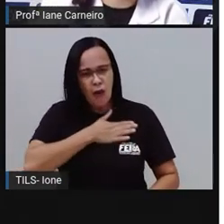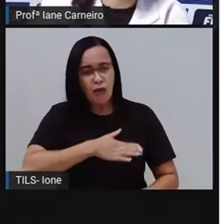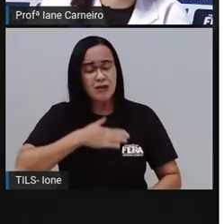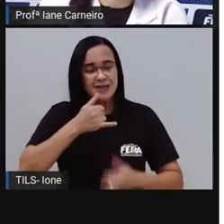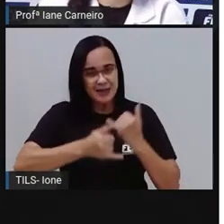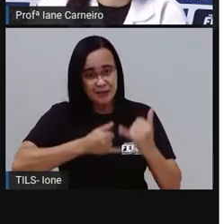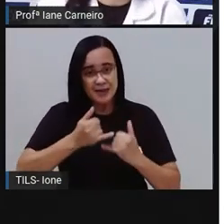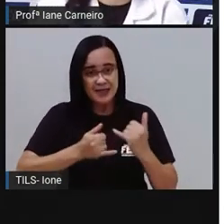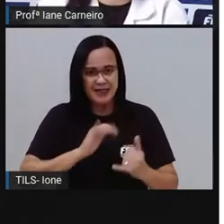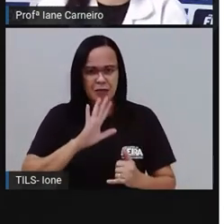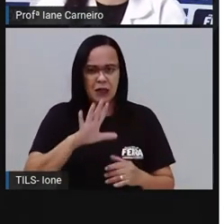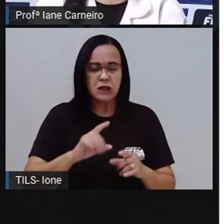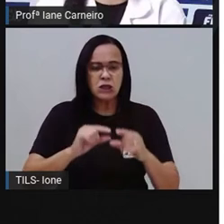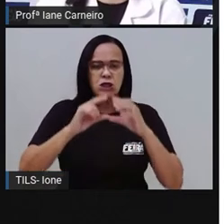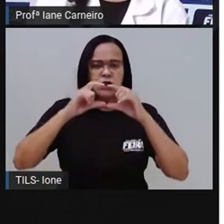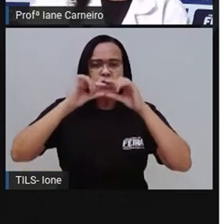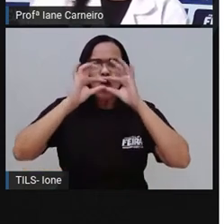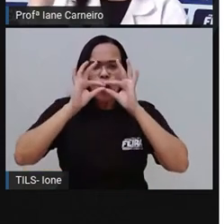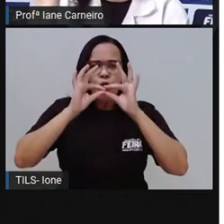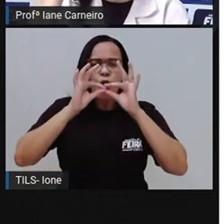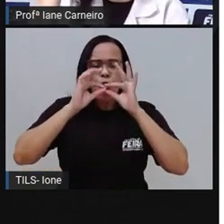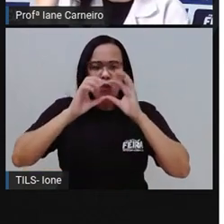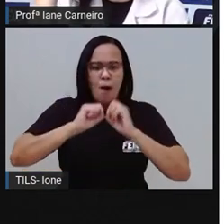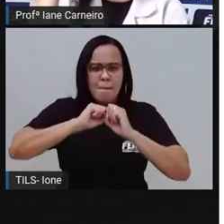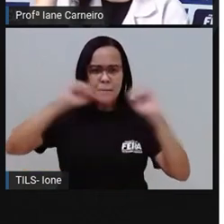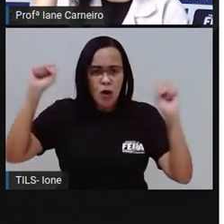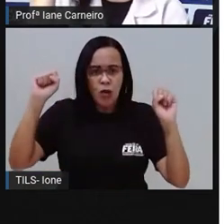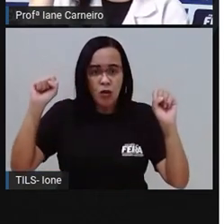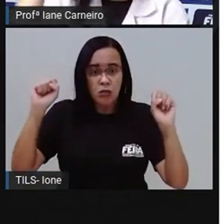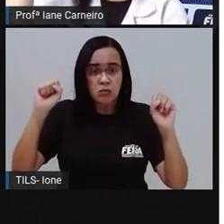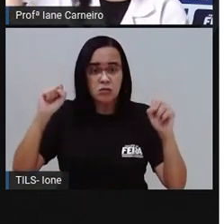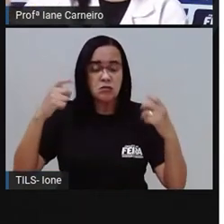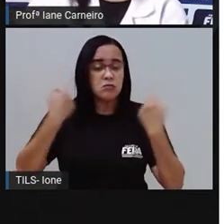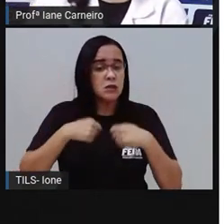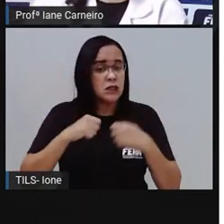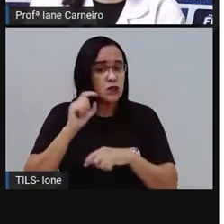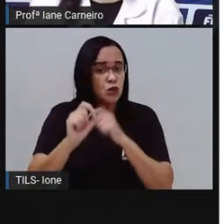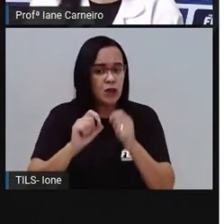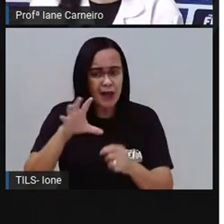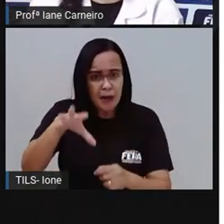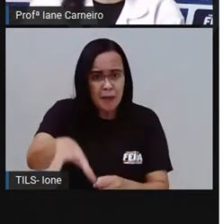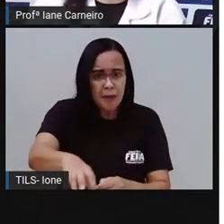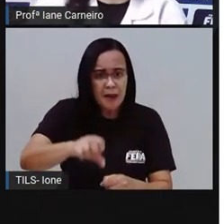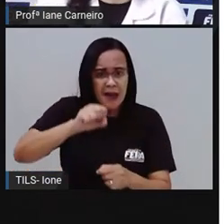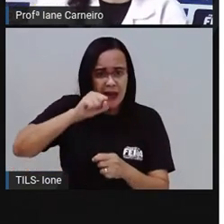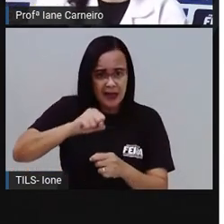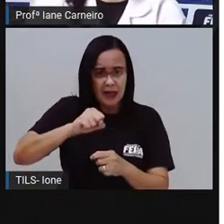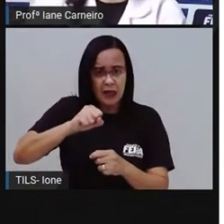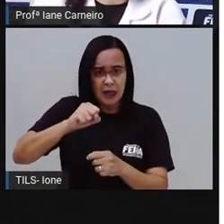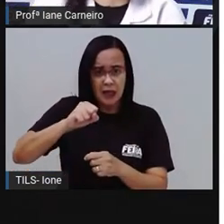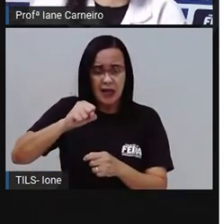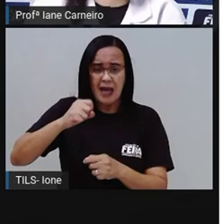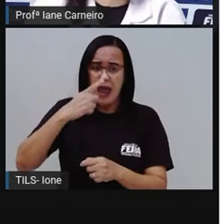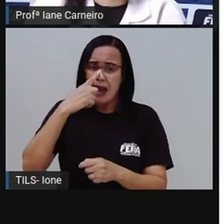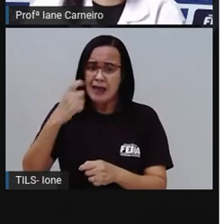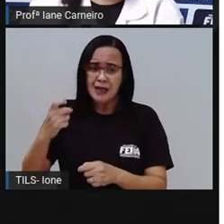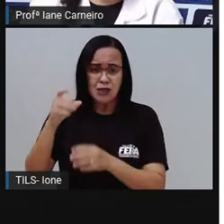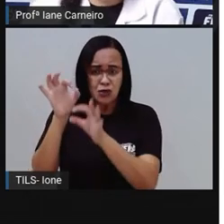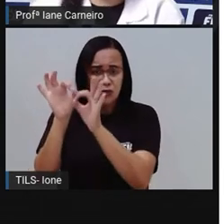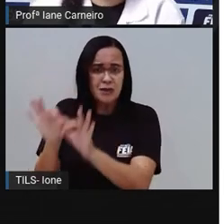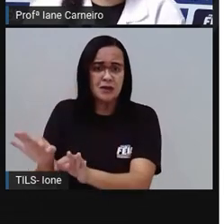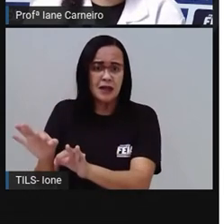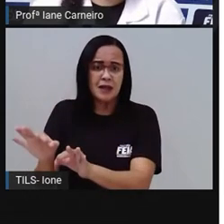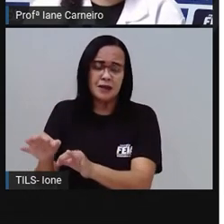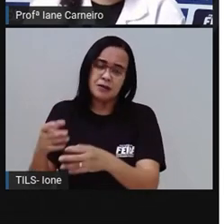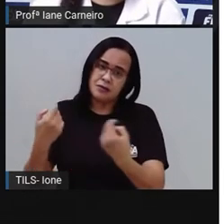corretamente para que ela não fique aí, ó, na natureza, ó, sobrevivendo até milhares e milhares de anos. Tá